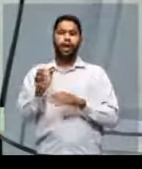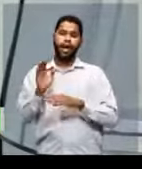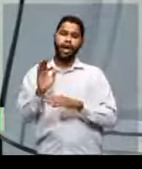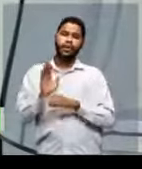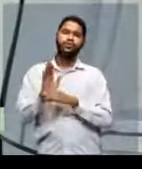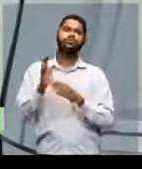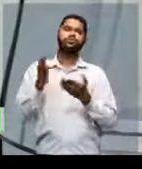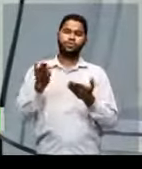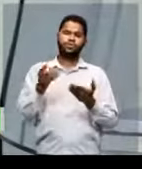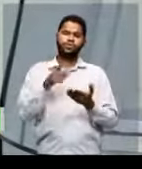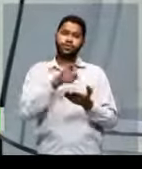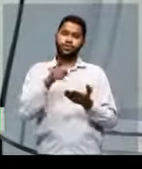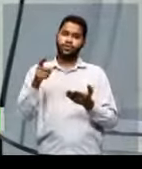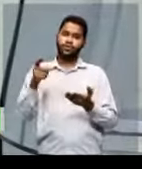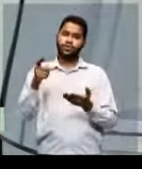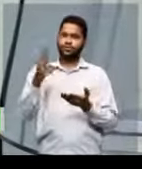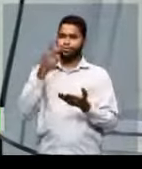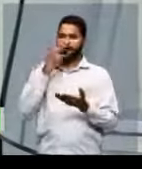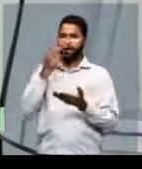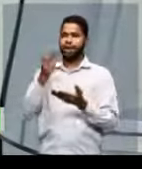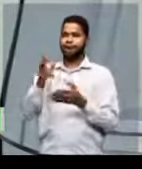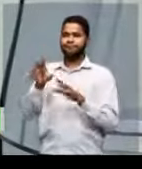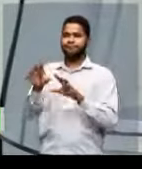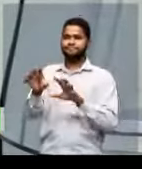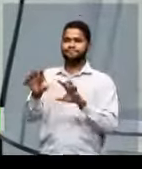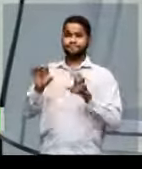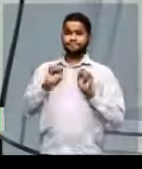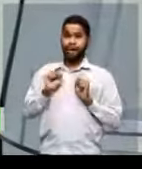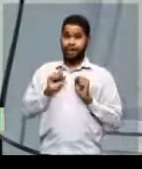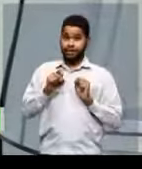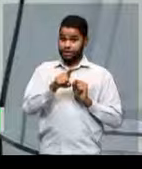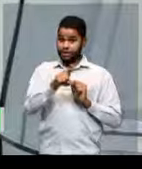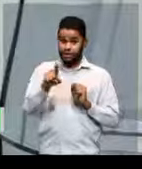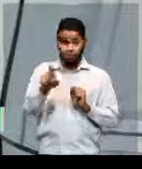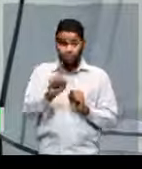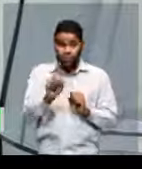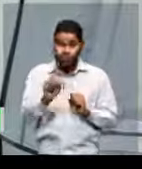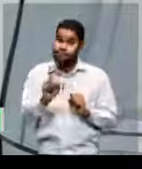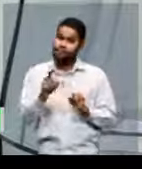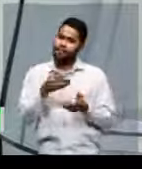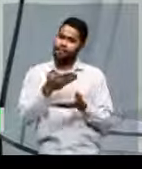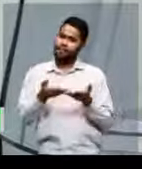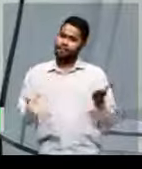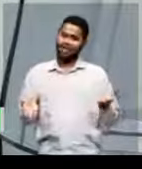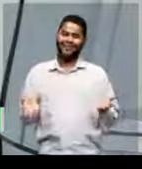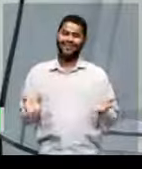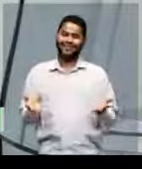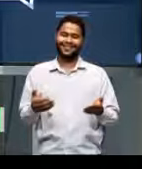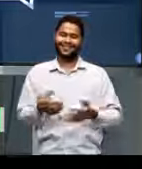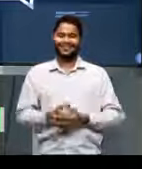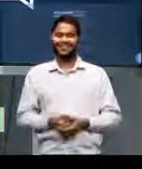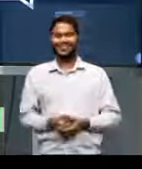Eu espero que vocês tenham comprado a ideia, porque se não compraram, estão perdendo.